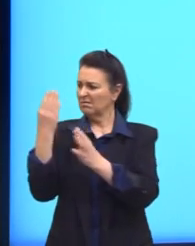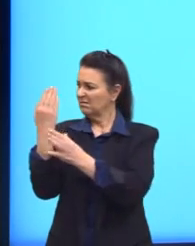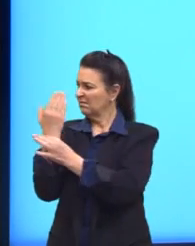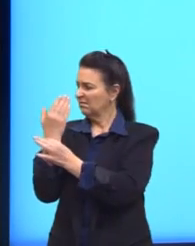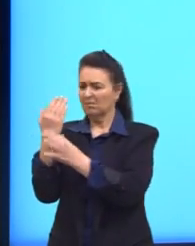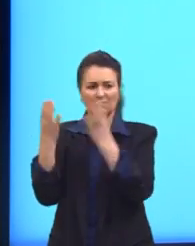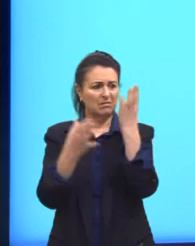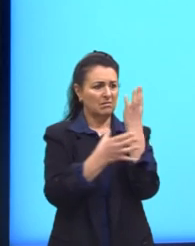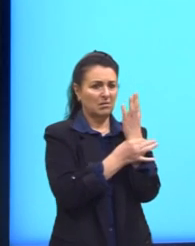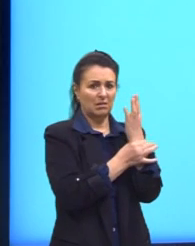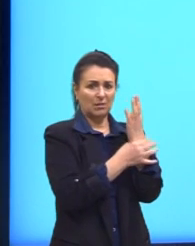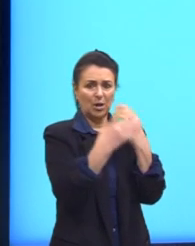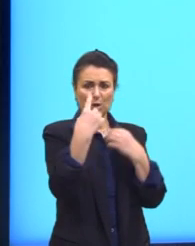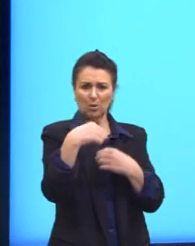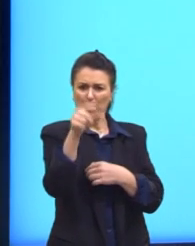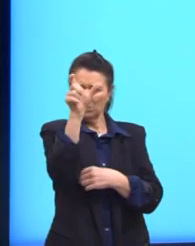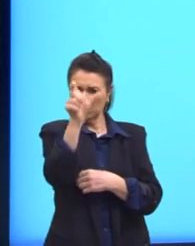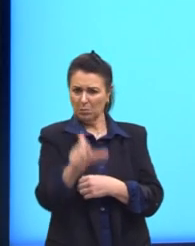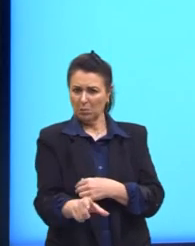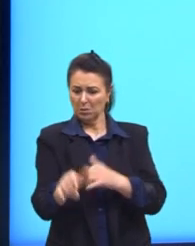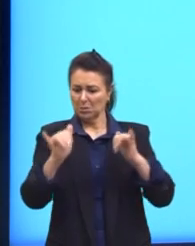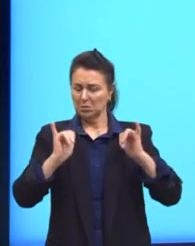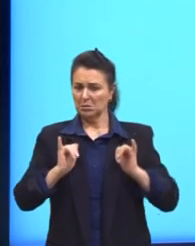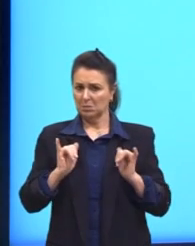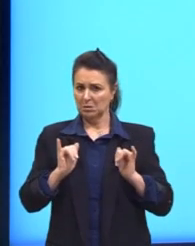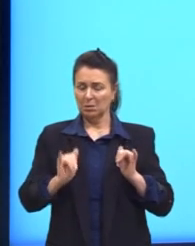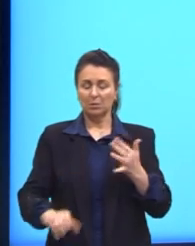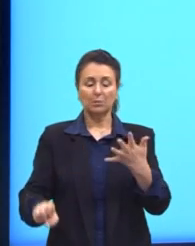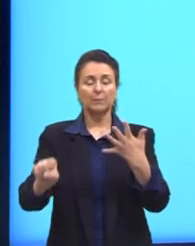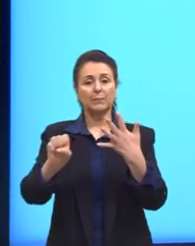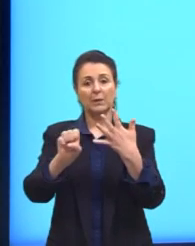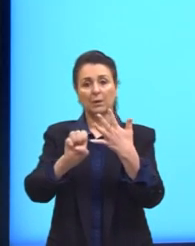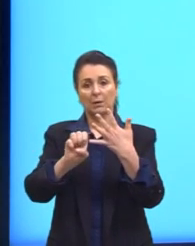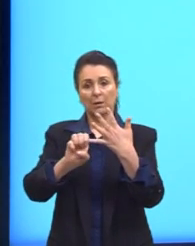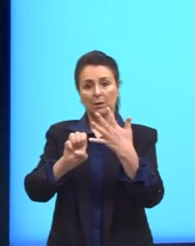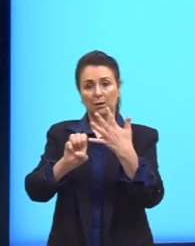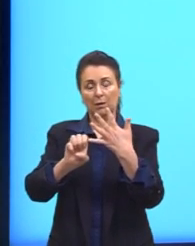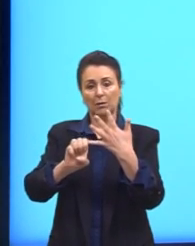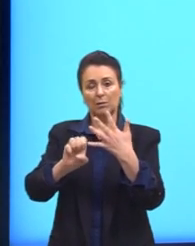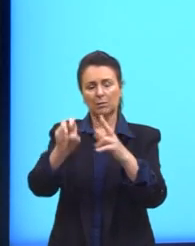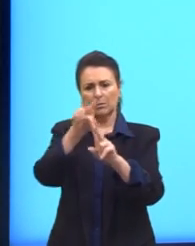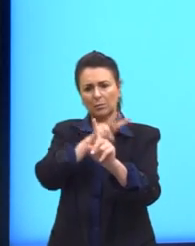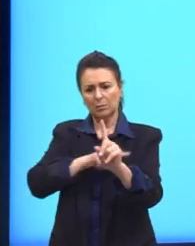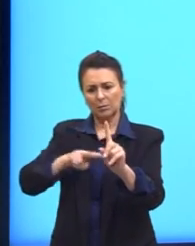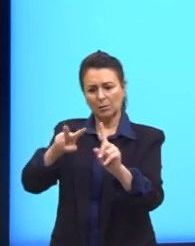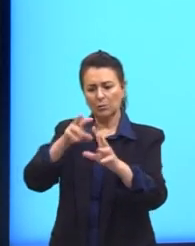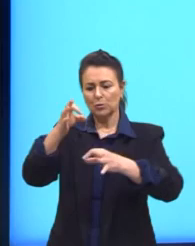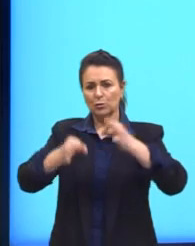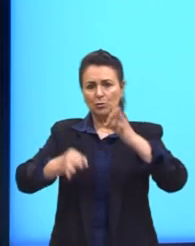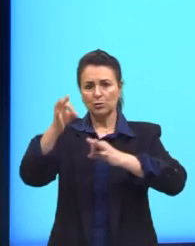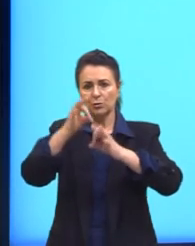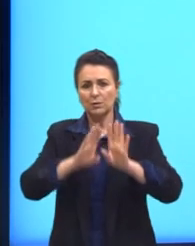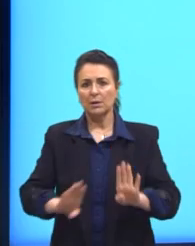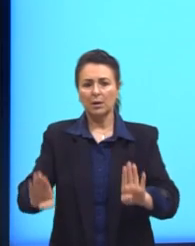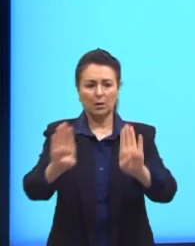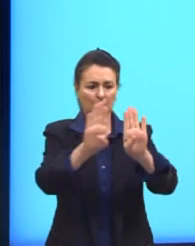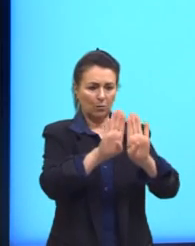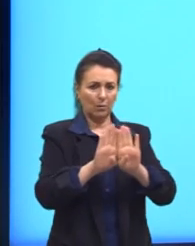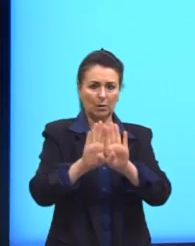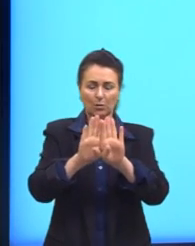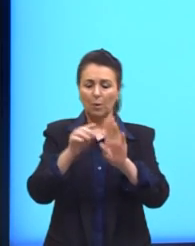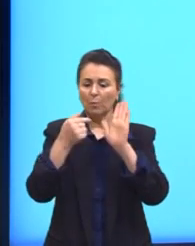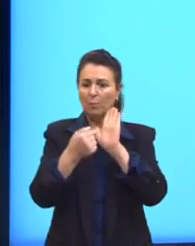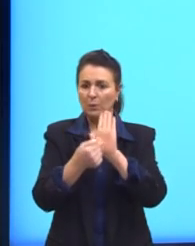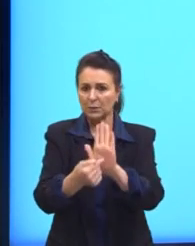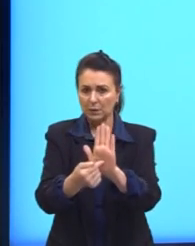pessoas descansam. Letra E. Na concepção de justiça e igualdade, mostrando que o trabalho promove